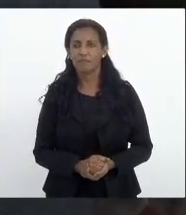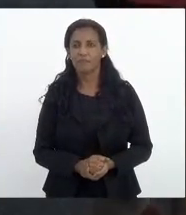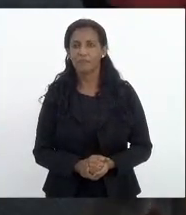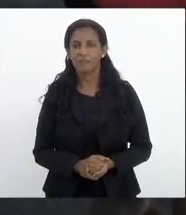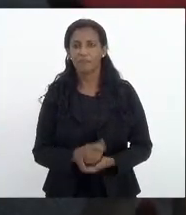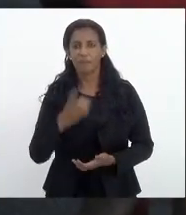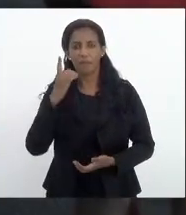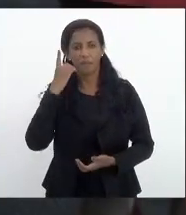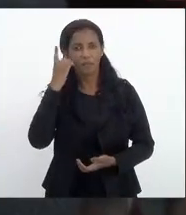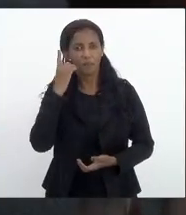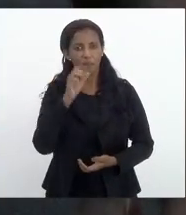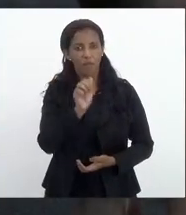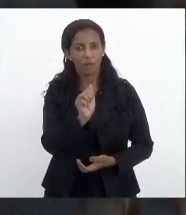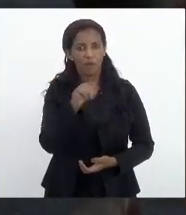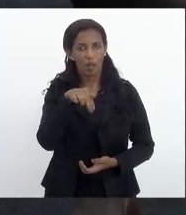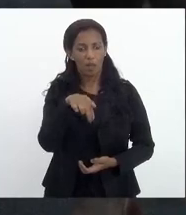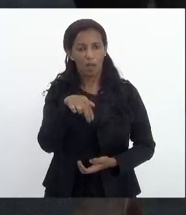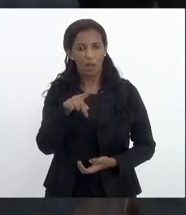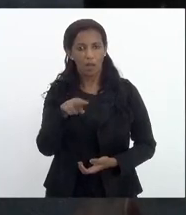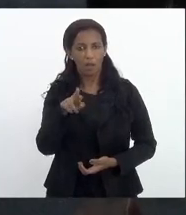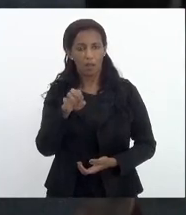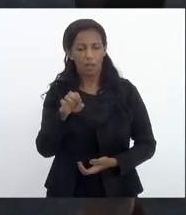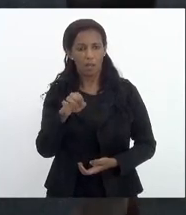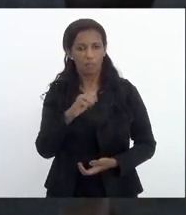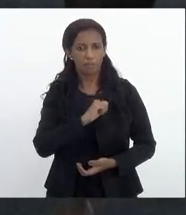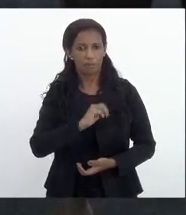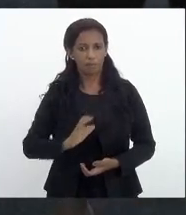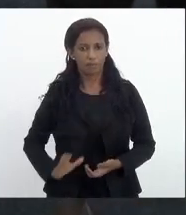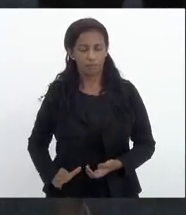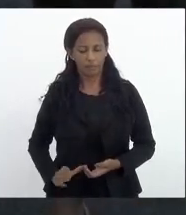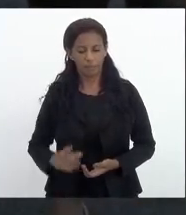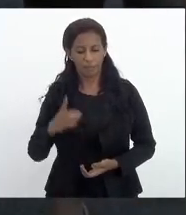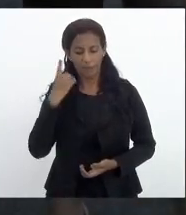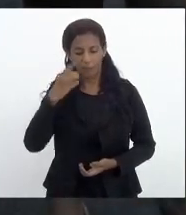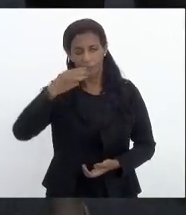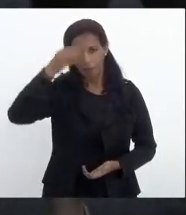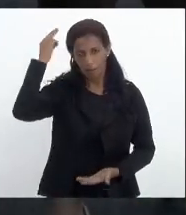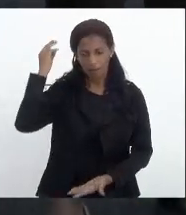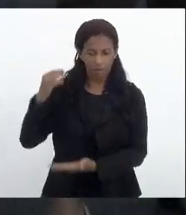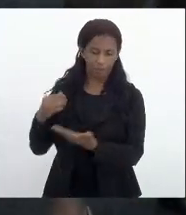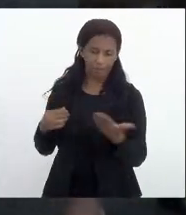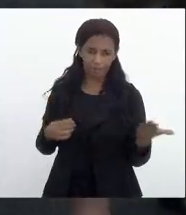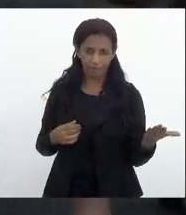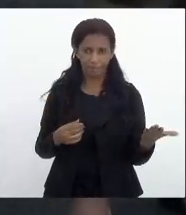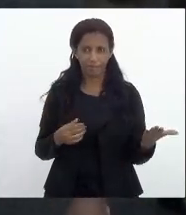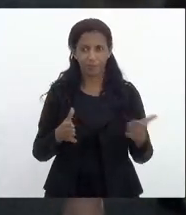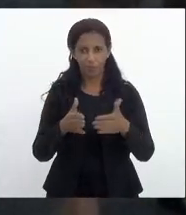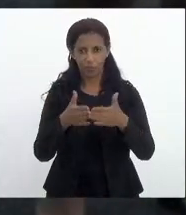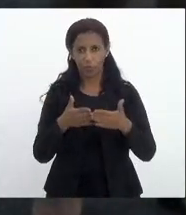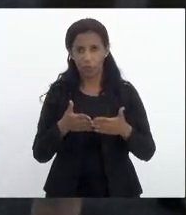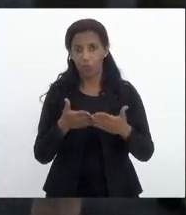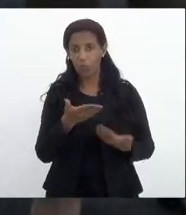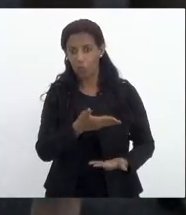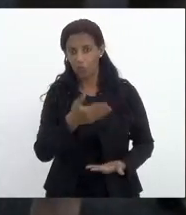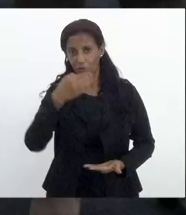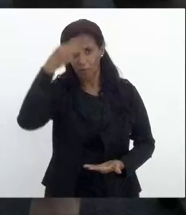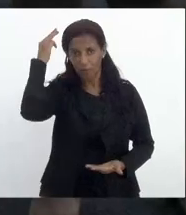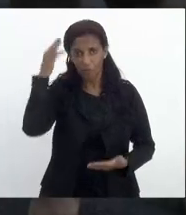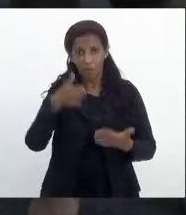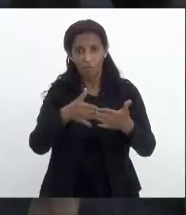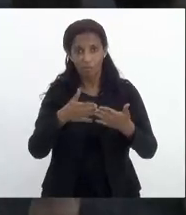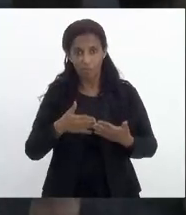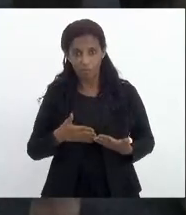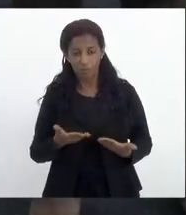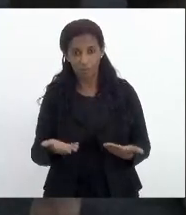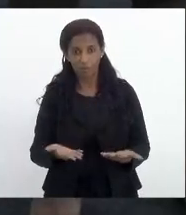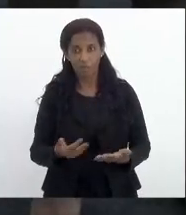deputado André Siciliano deputado Márcio Pacheco por favor deputado Márcio Pacheco por favor